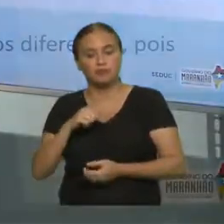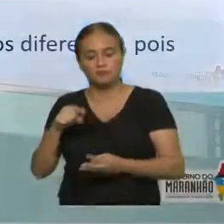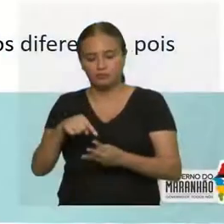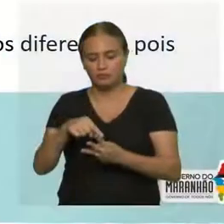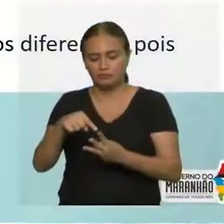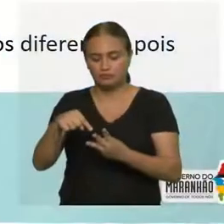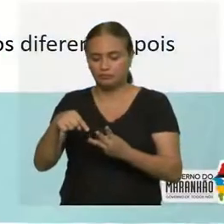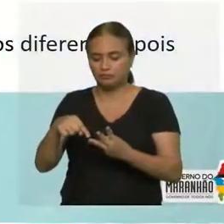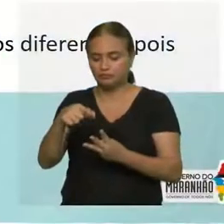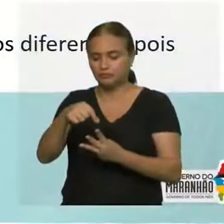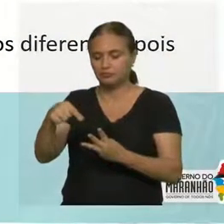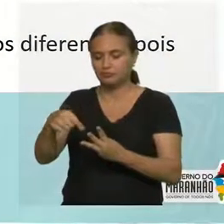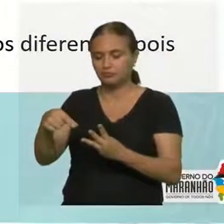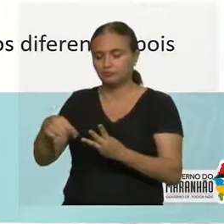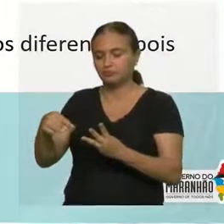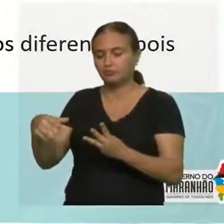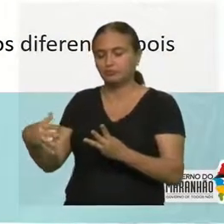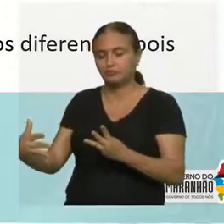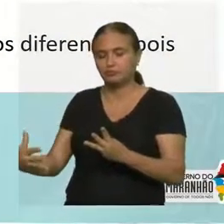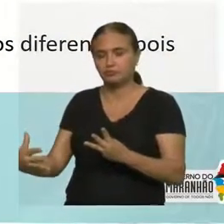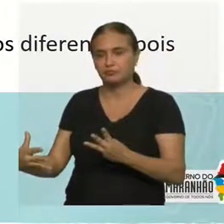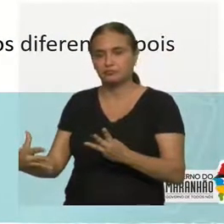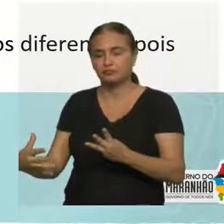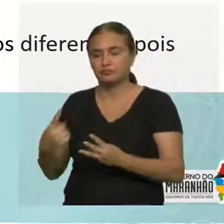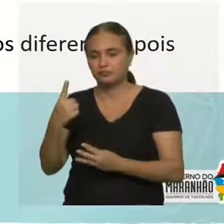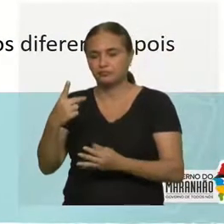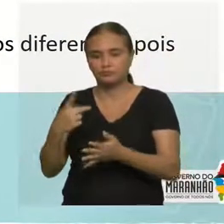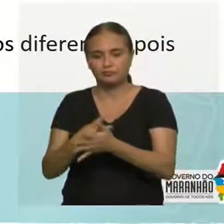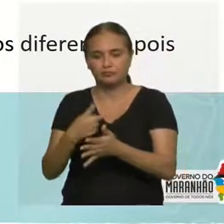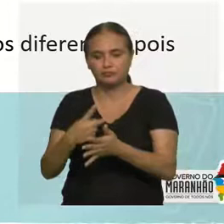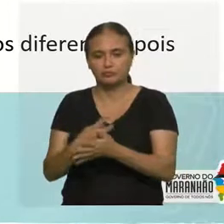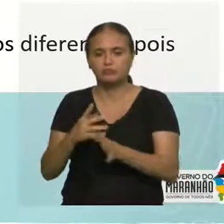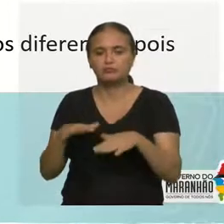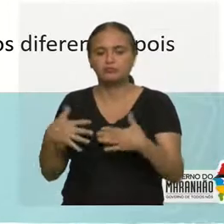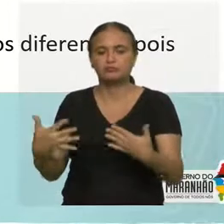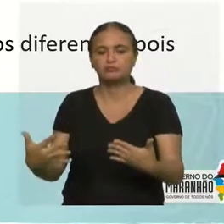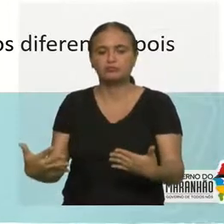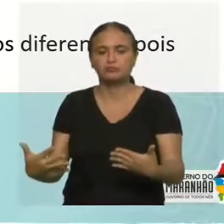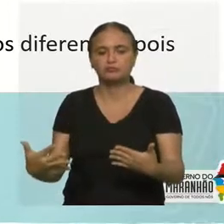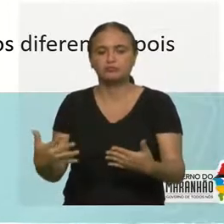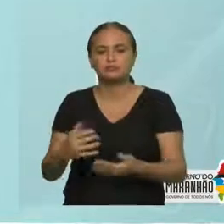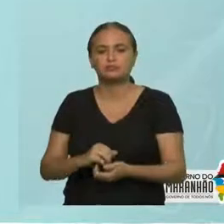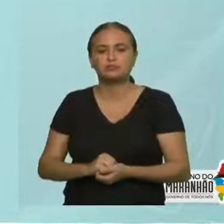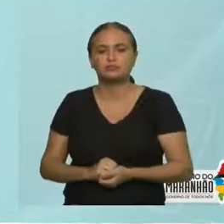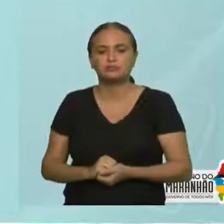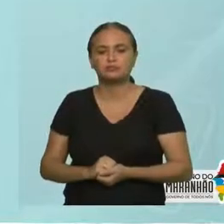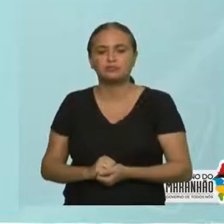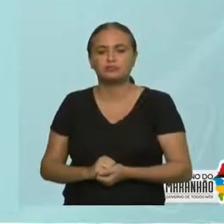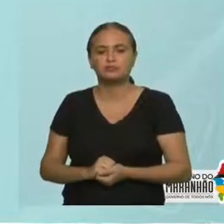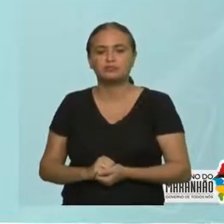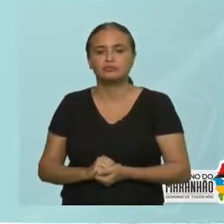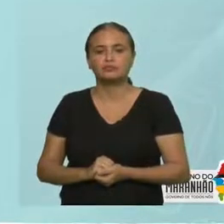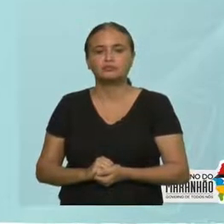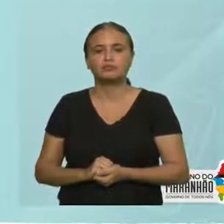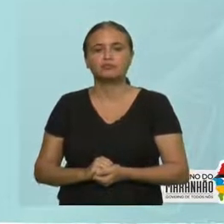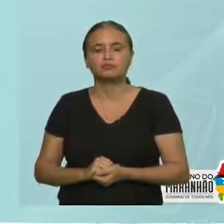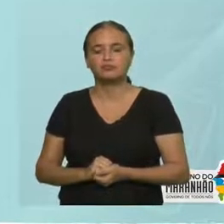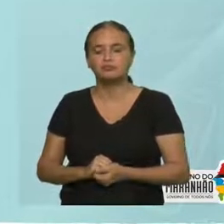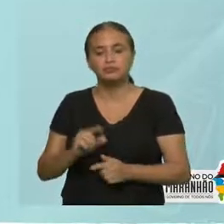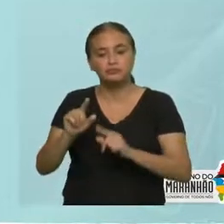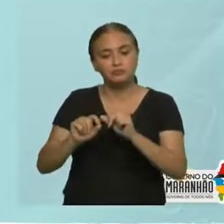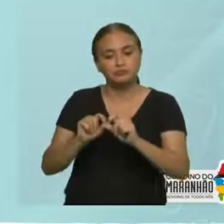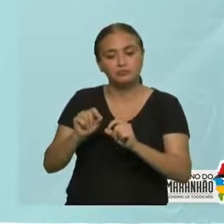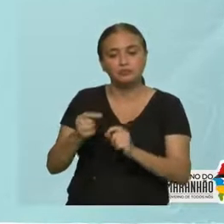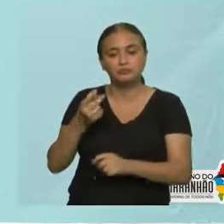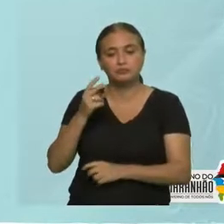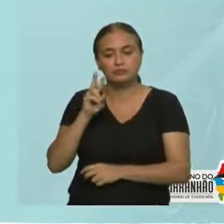assertivas aqui, três alternativas corretas e uma alternativa incorreta. Então, como eu falei para vocês, quando voltar aqui para um, é possível haver movimento